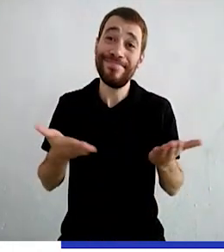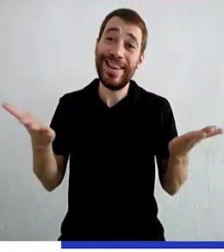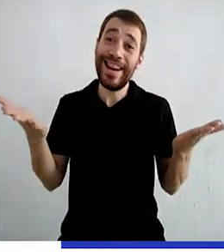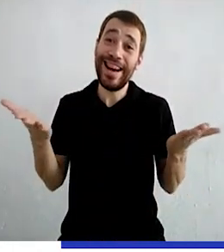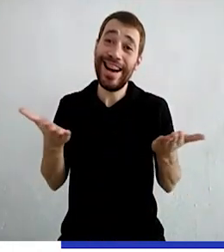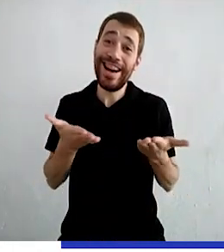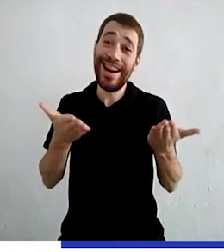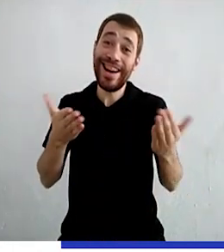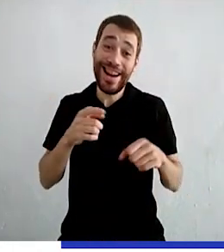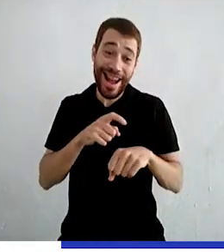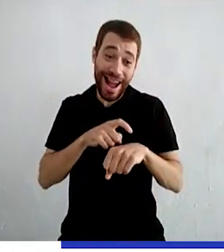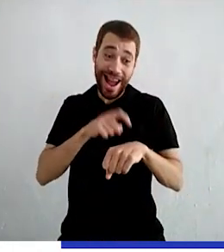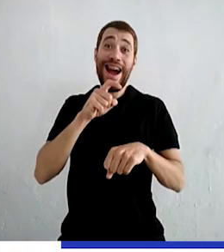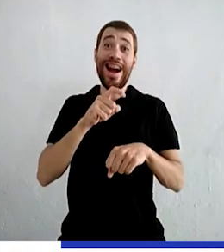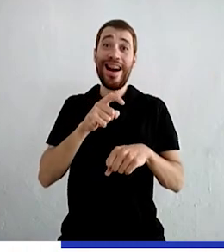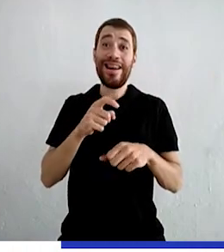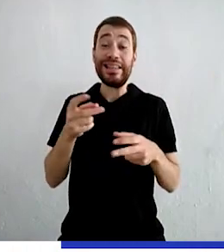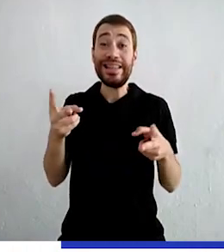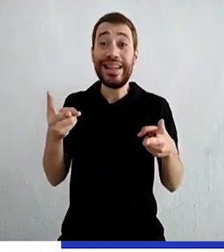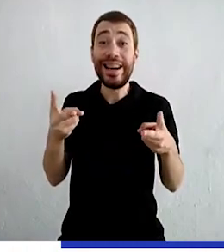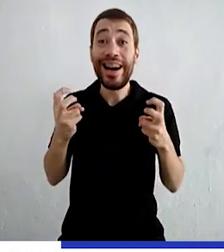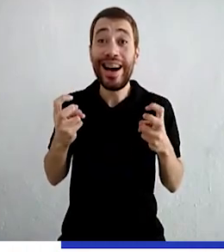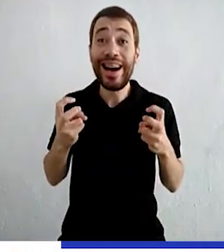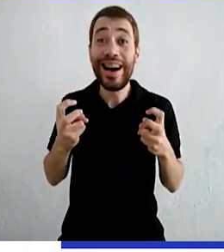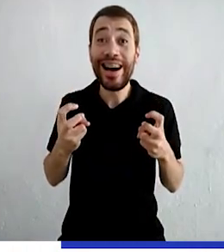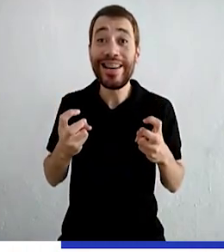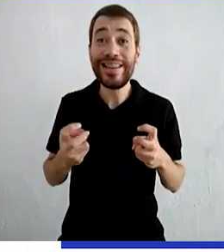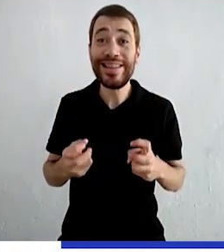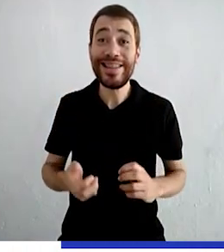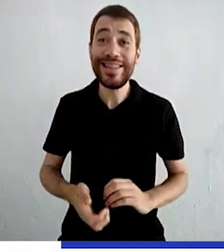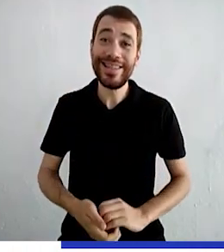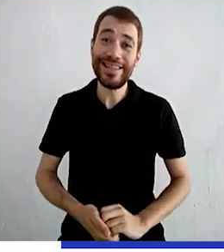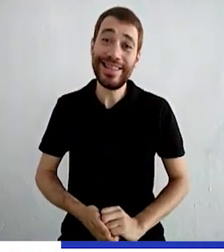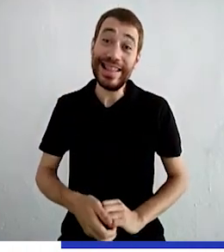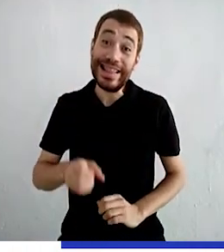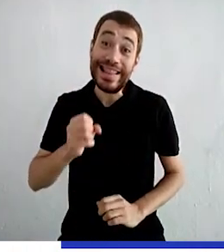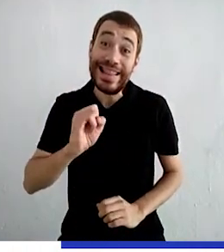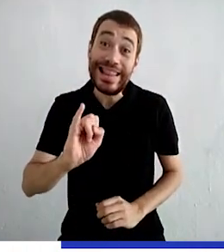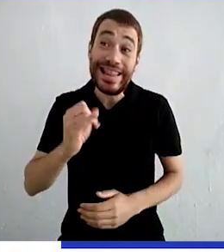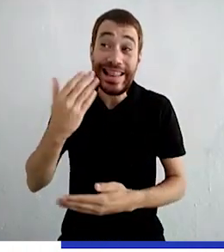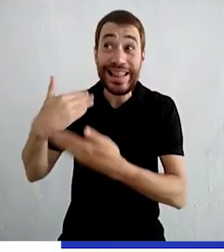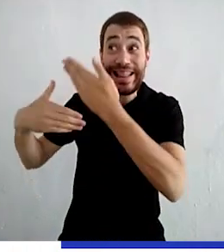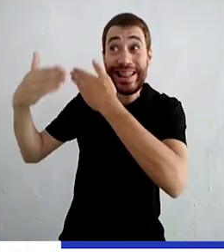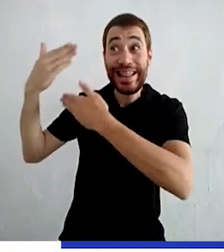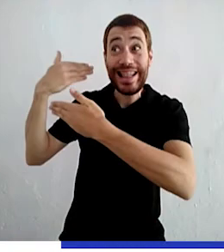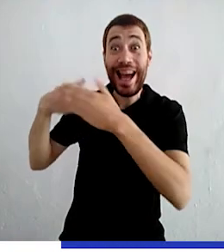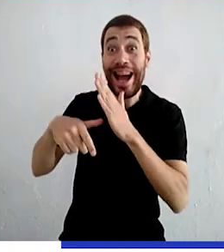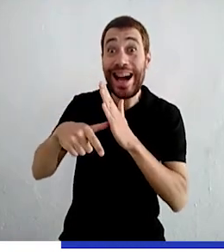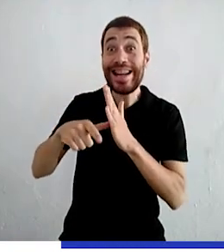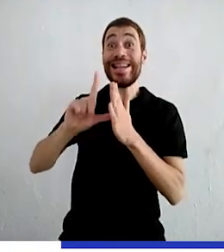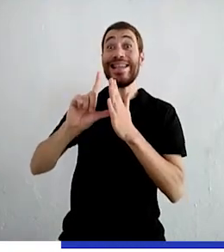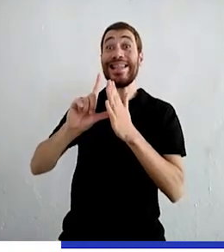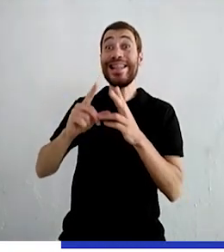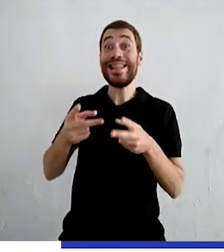Que ainda hoje, que ainda hoje eu reparei